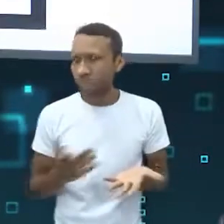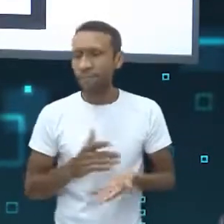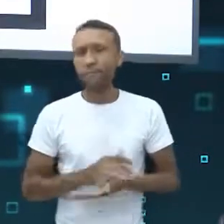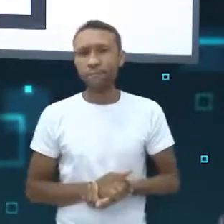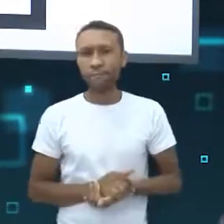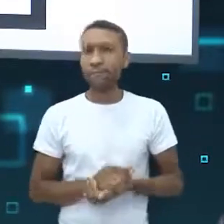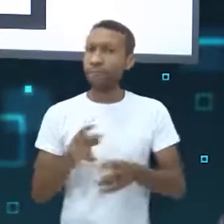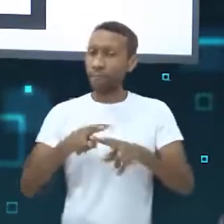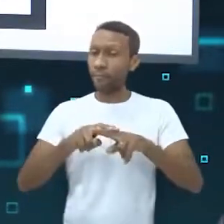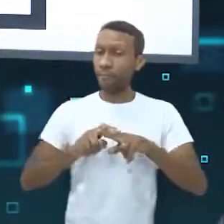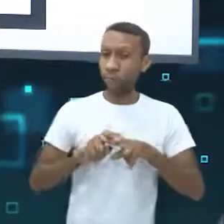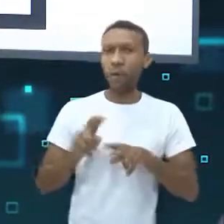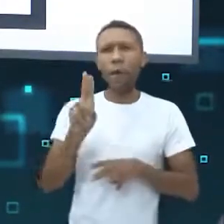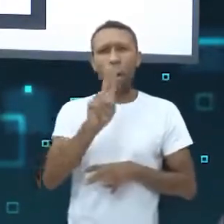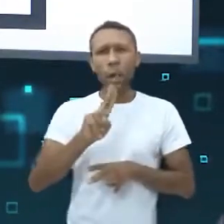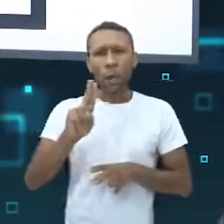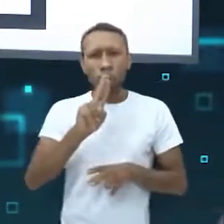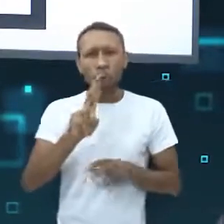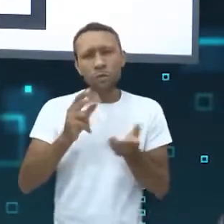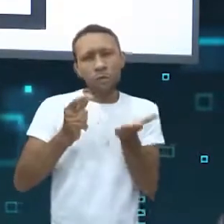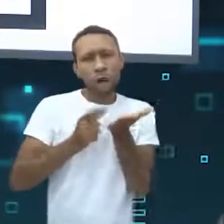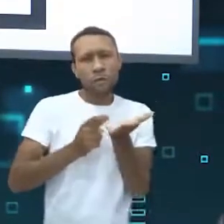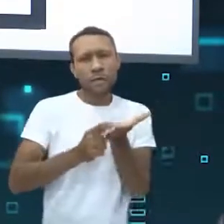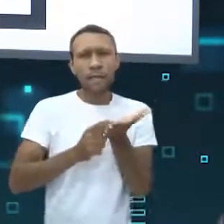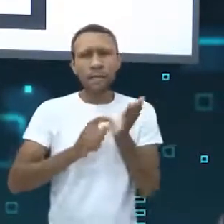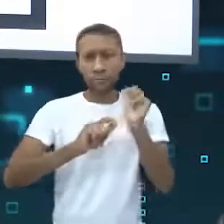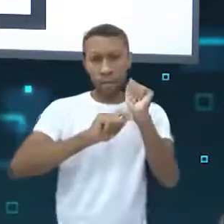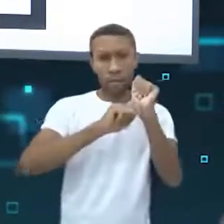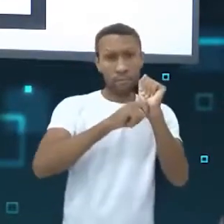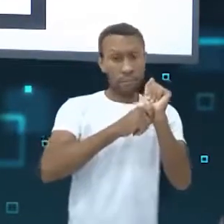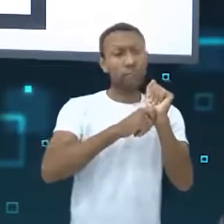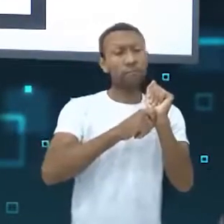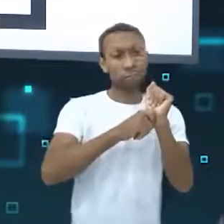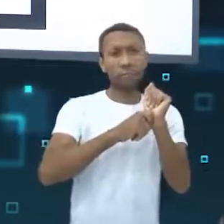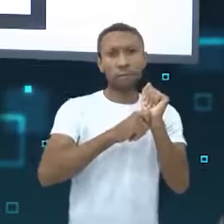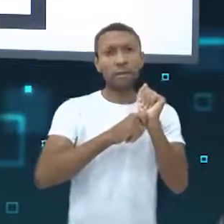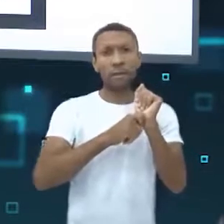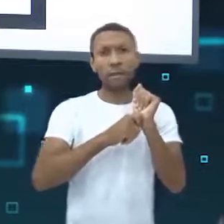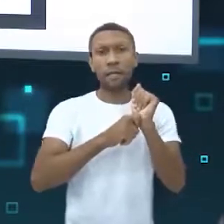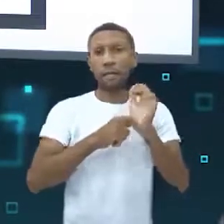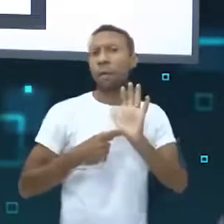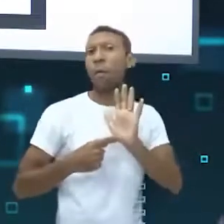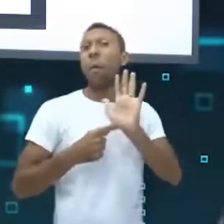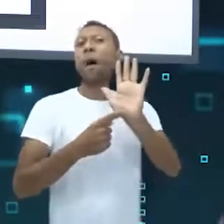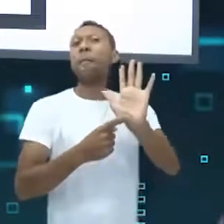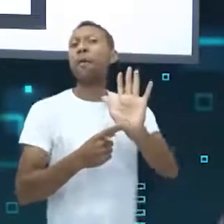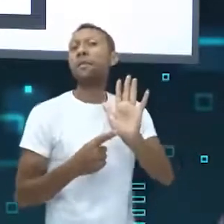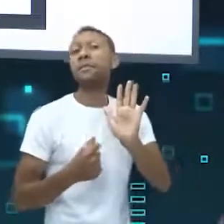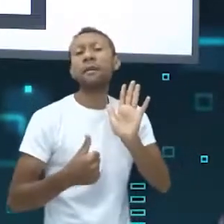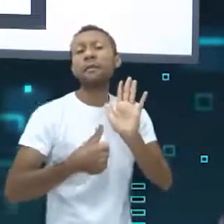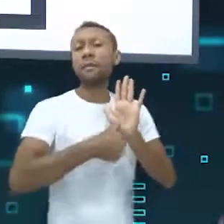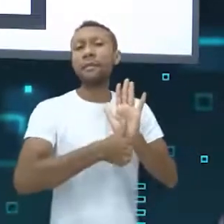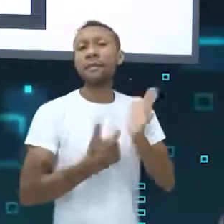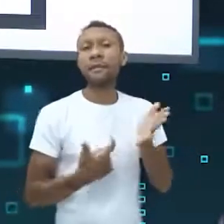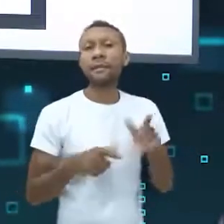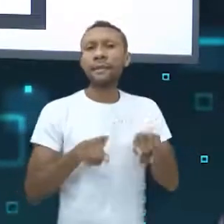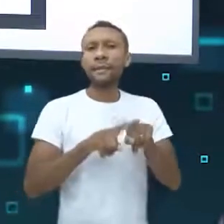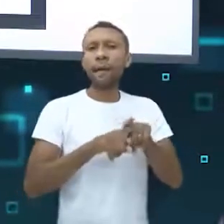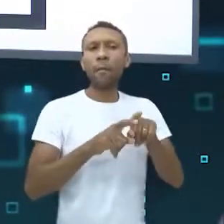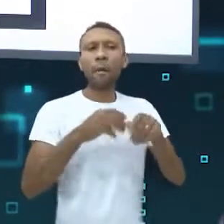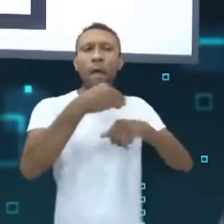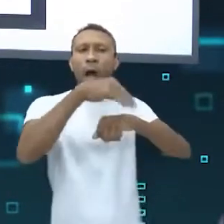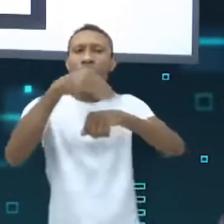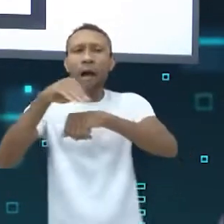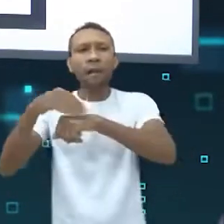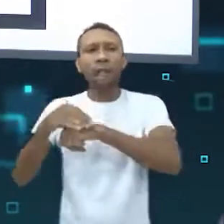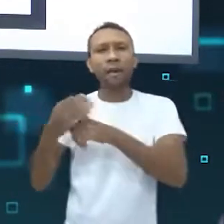diz ser. Por isso, use um nickname, um apelido, no jogo, que não expõe a sua identidade e não compartilhe